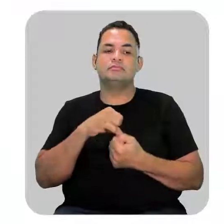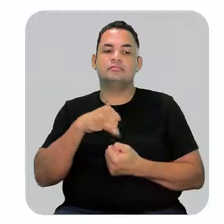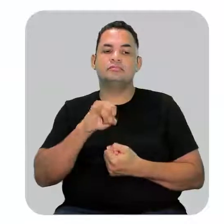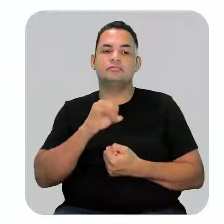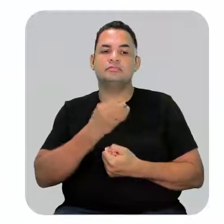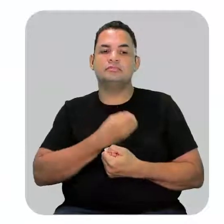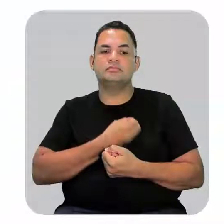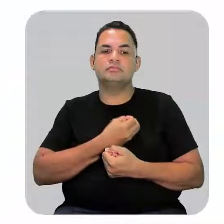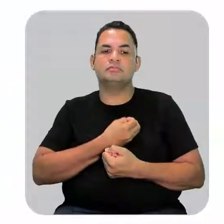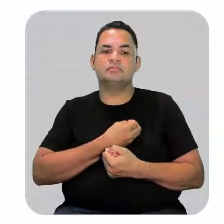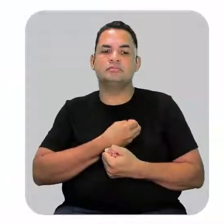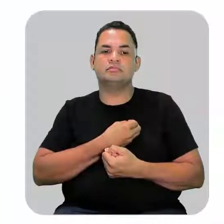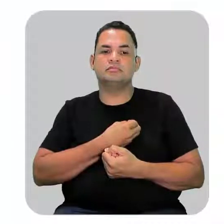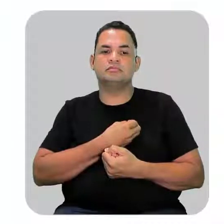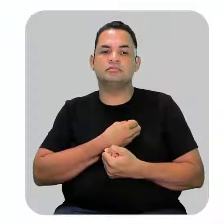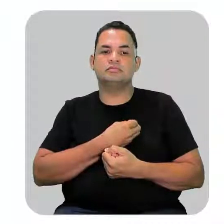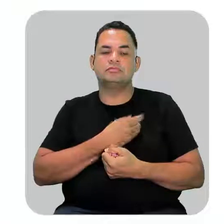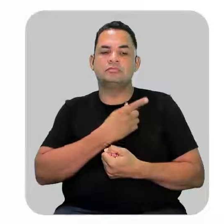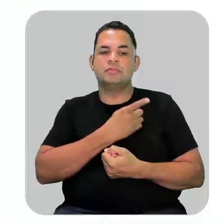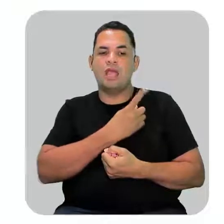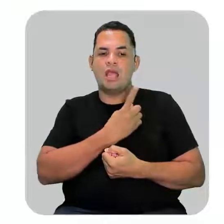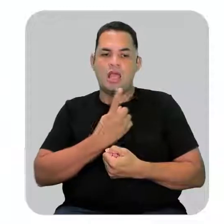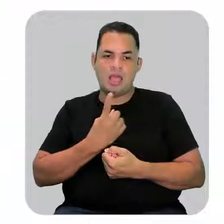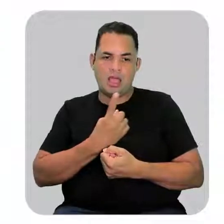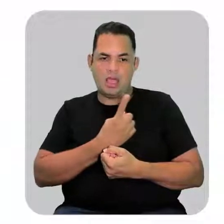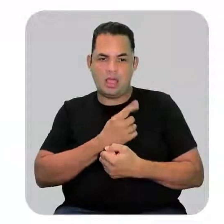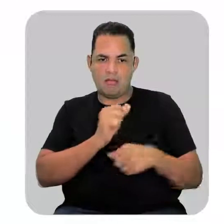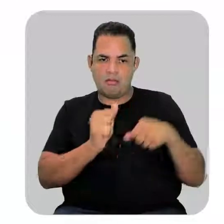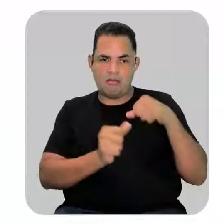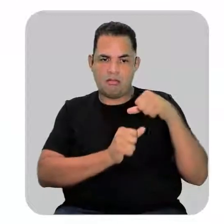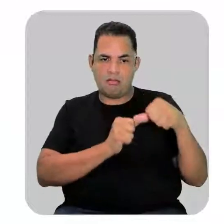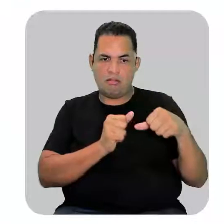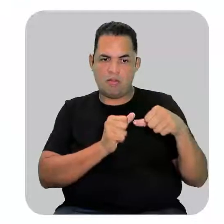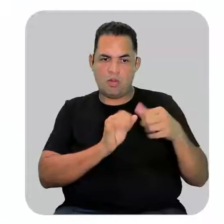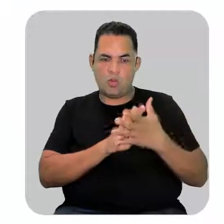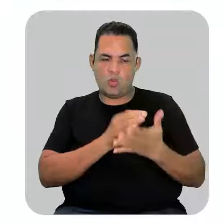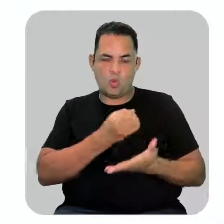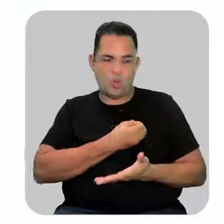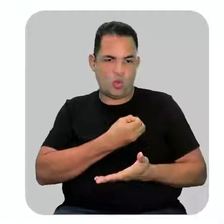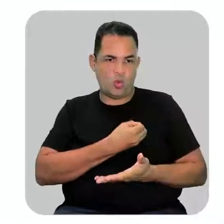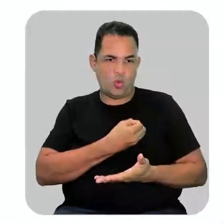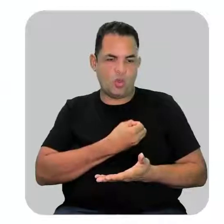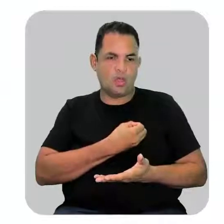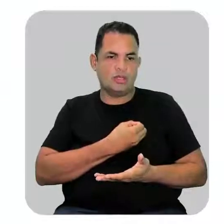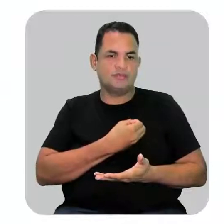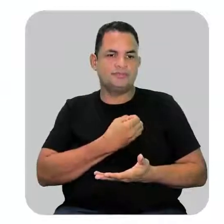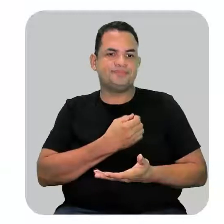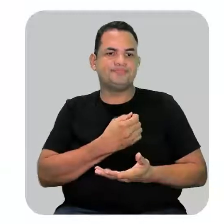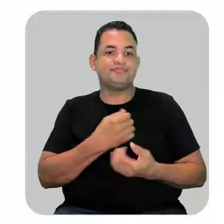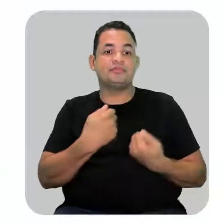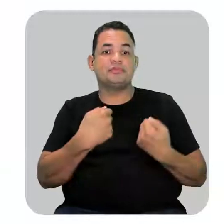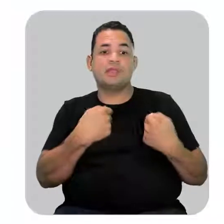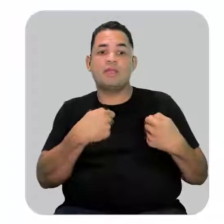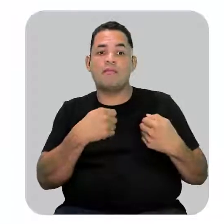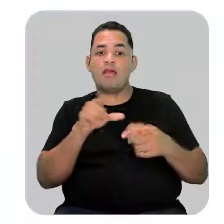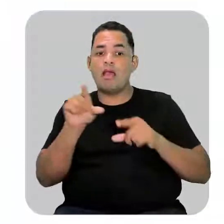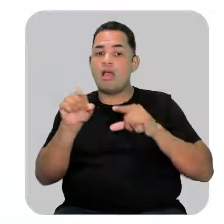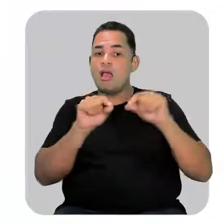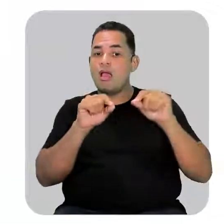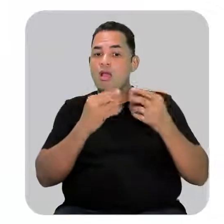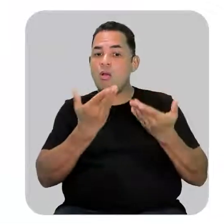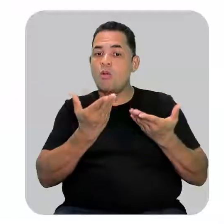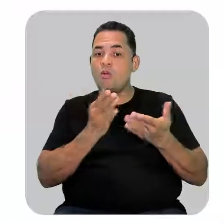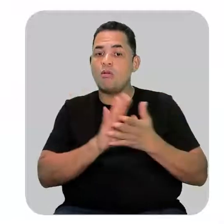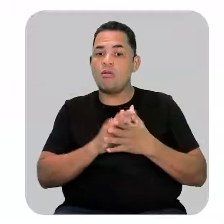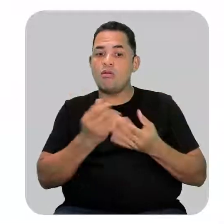numeração nesse exemplo tem uma posição que não vai mudar de acordo com a numeração aí nós devemos escolher a opção